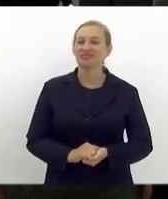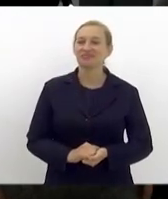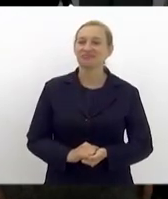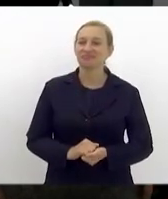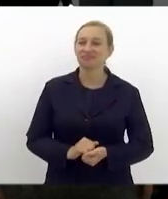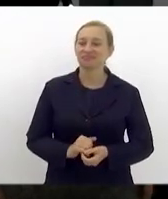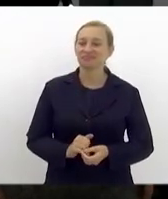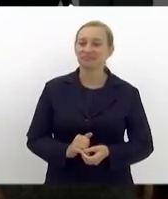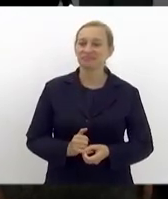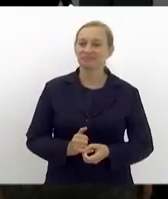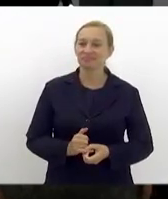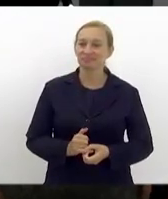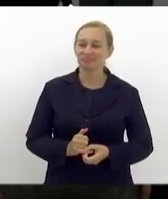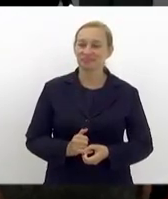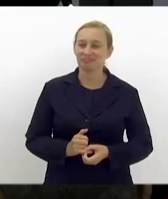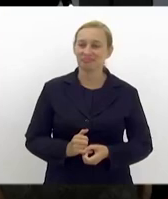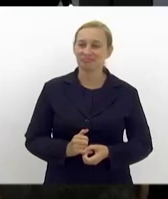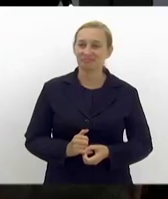Obrigada.